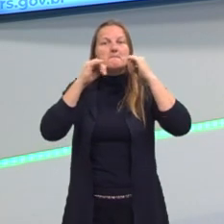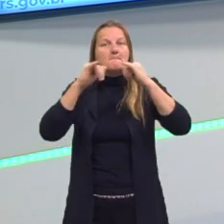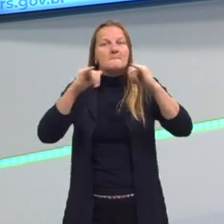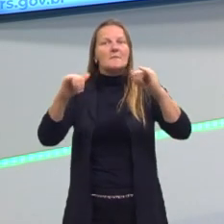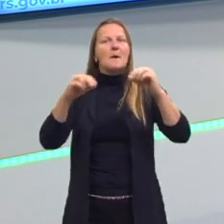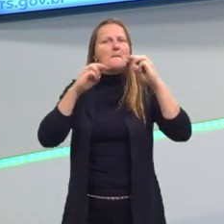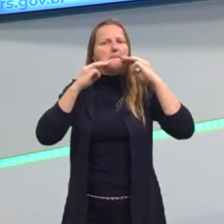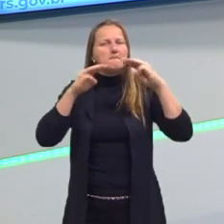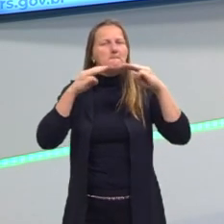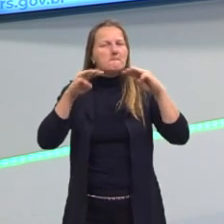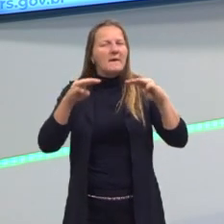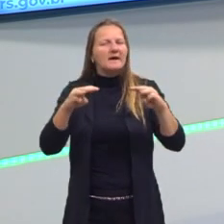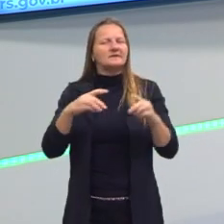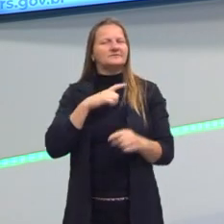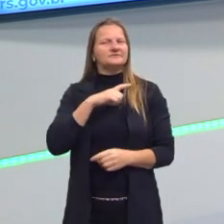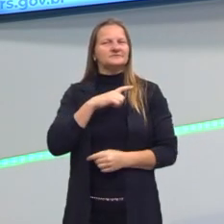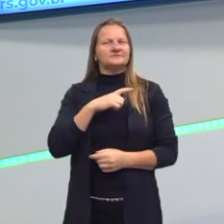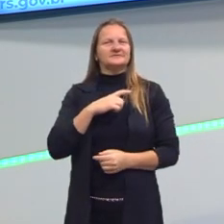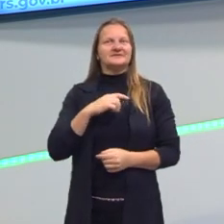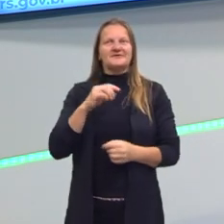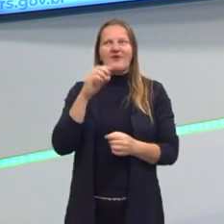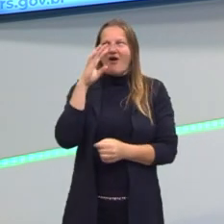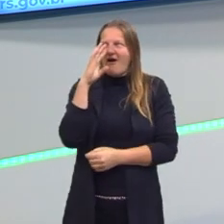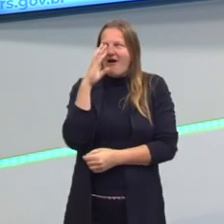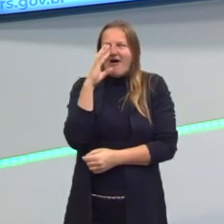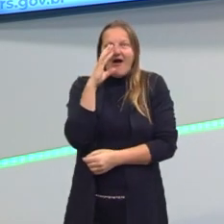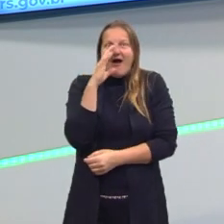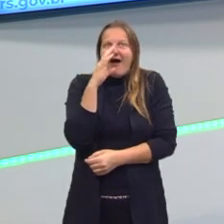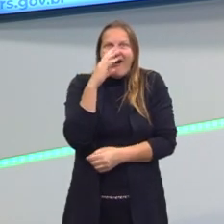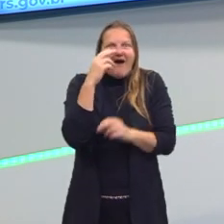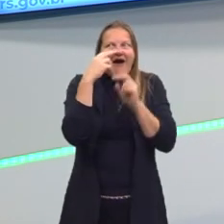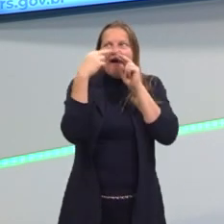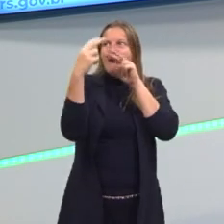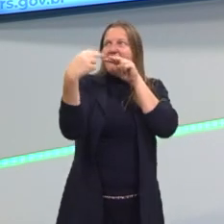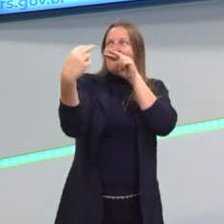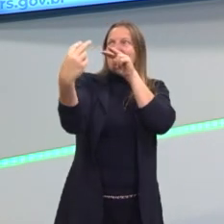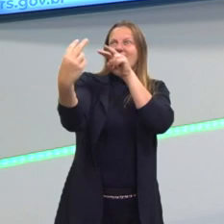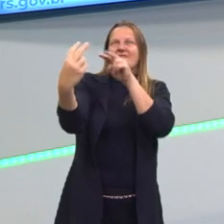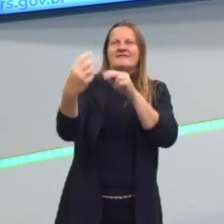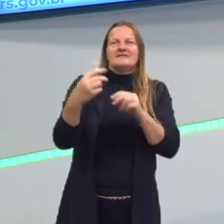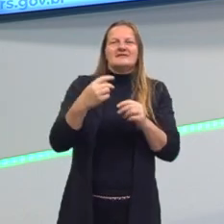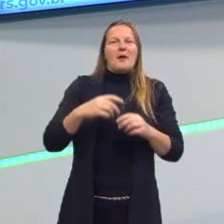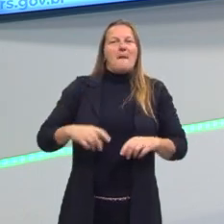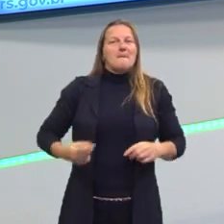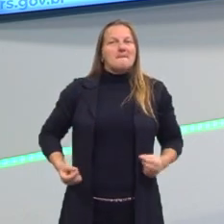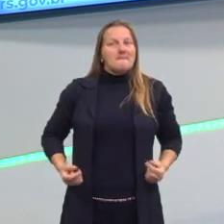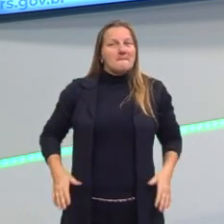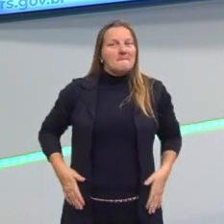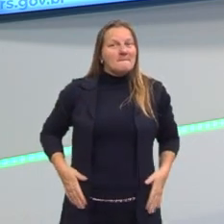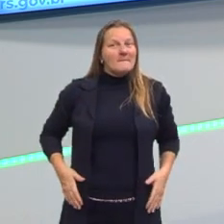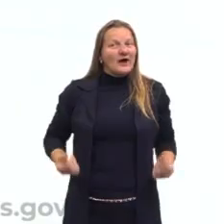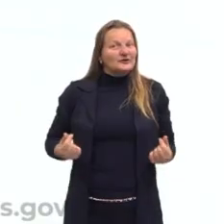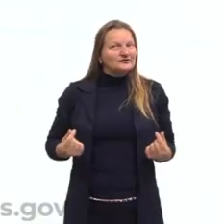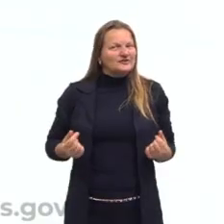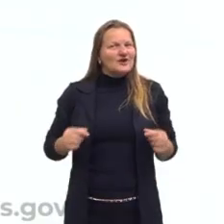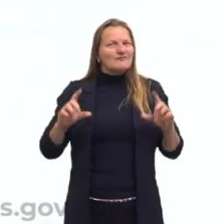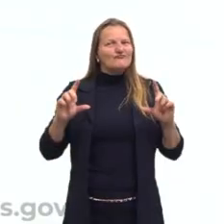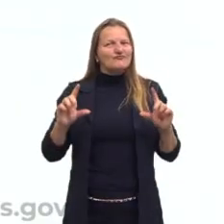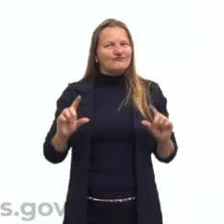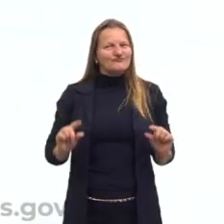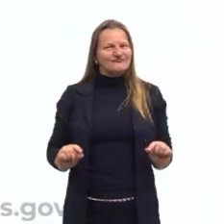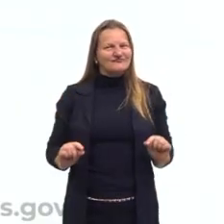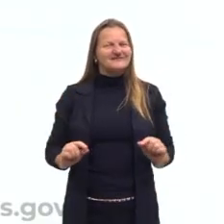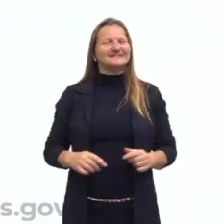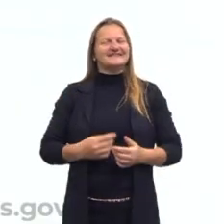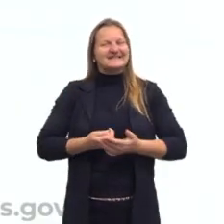vai trazer para encantar os nossos olhos e esvaziar os nossos bolsos, né? Então, hoje a gente